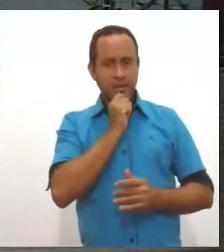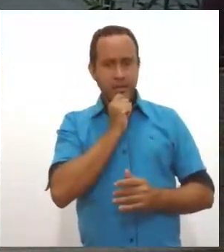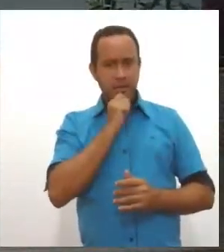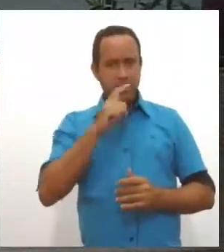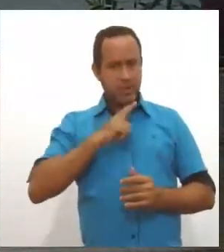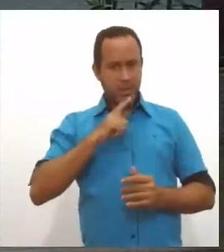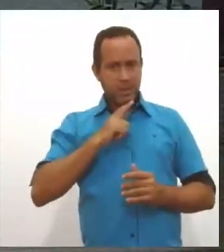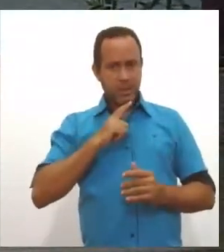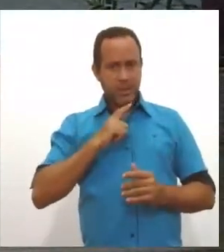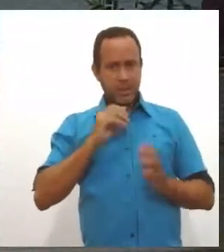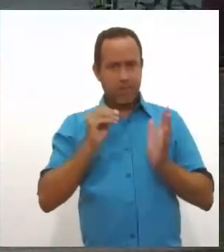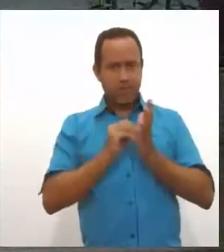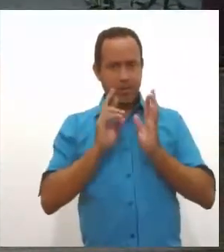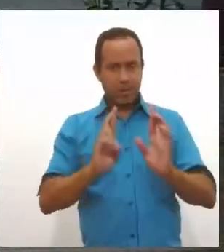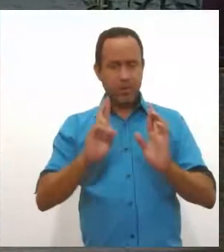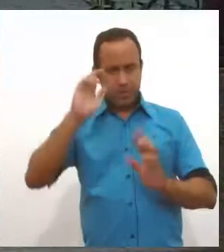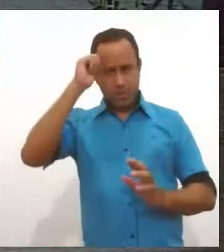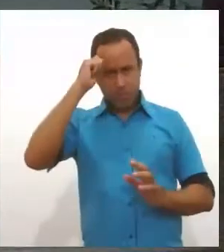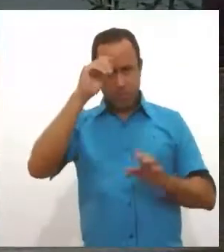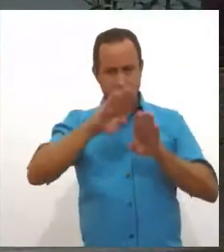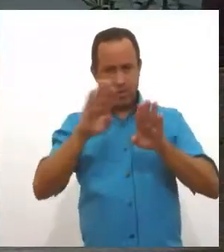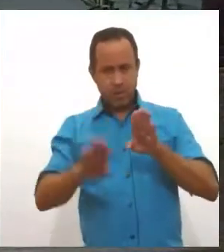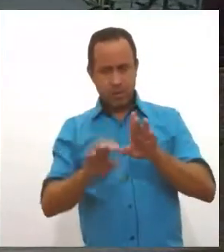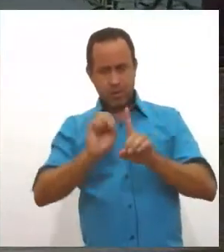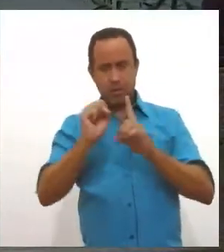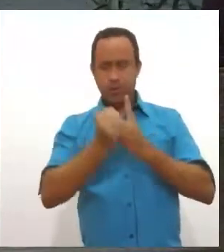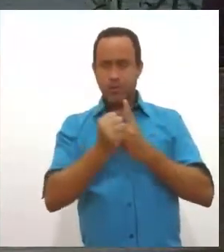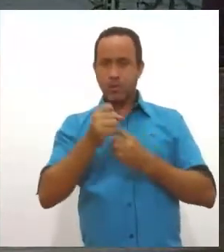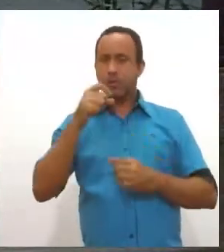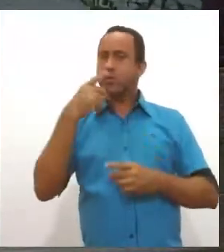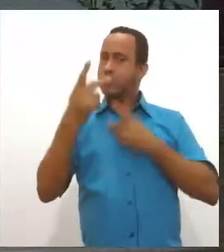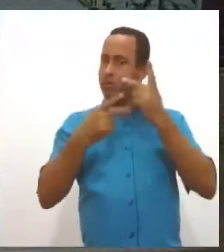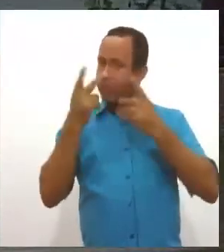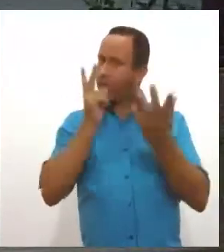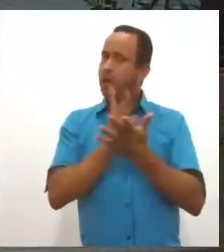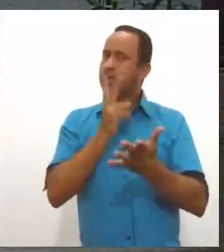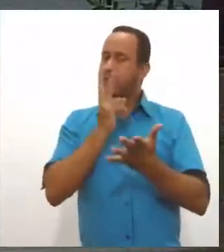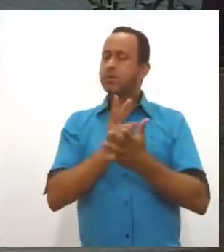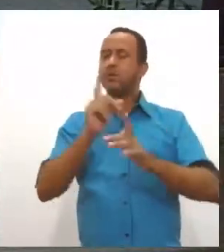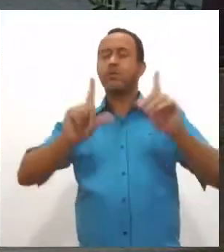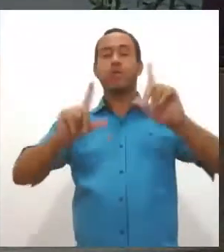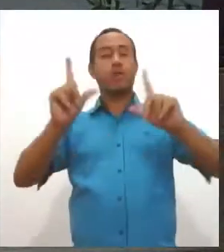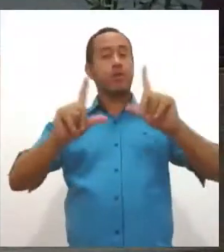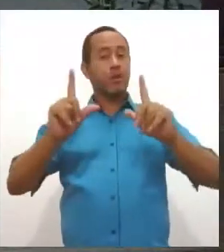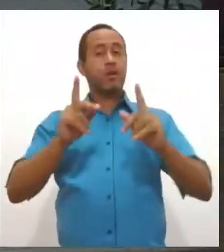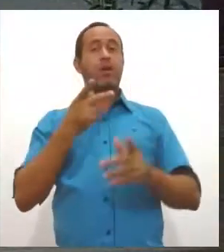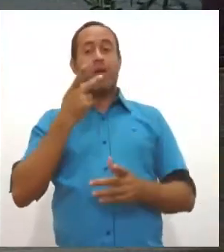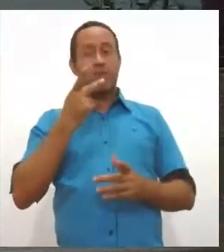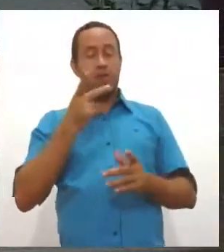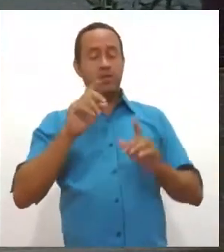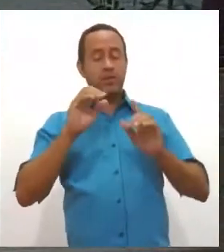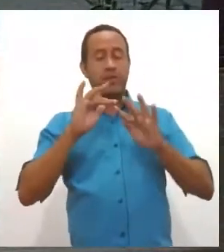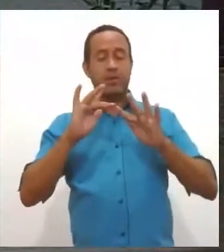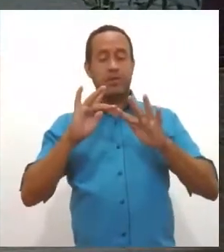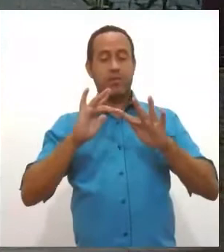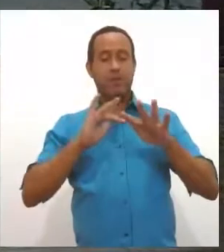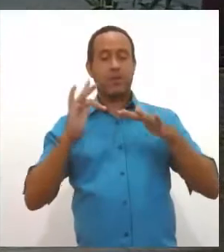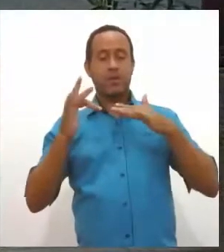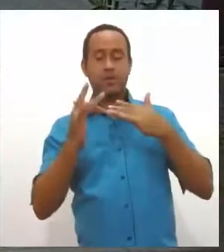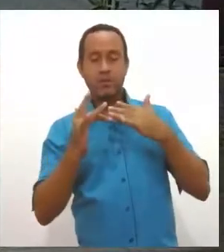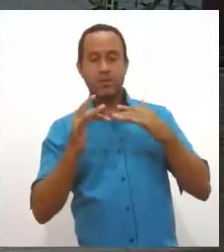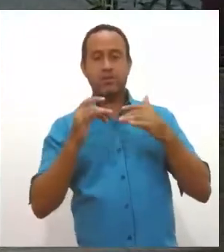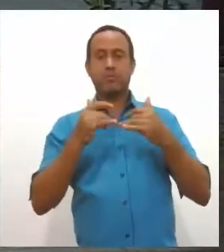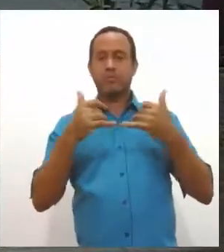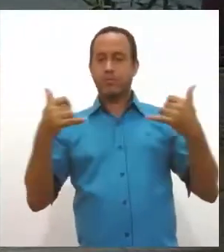racismo, desigualdade social. Isso a gente fala sempre na televisão, fala sempre nas redes sociais. Gente, vamos cuidar